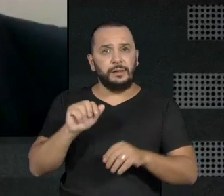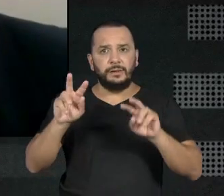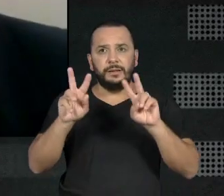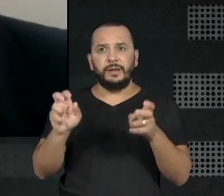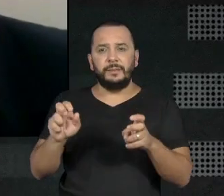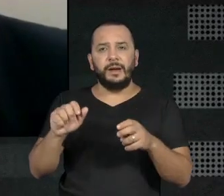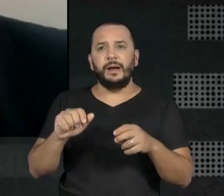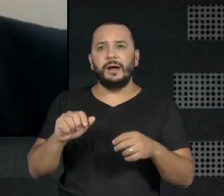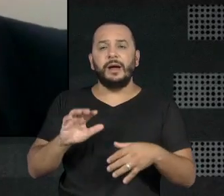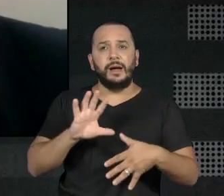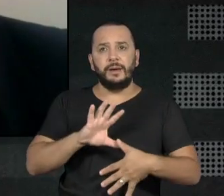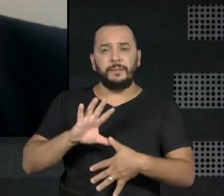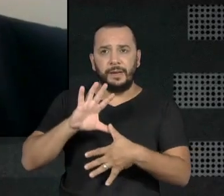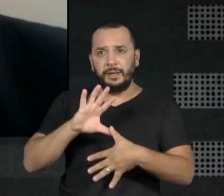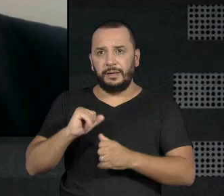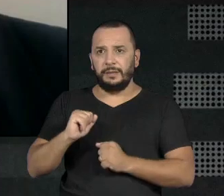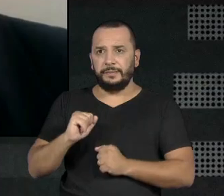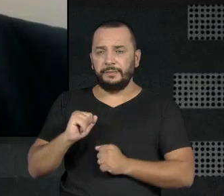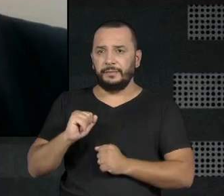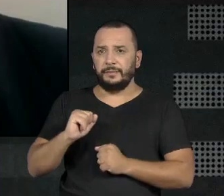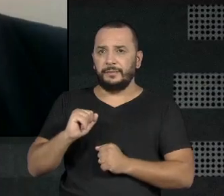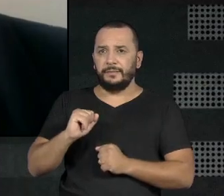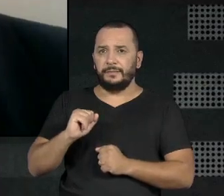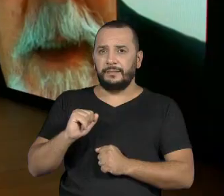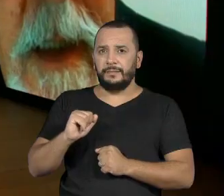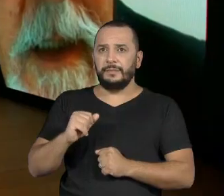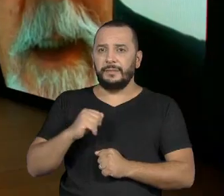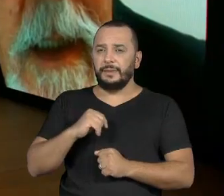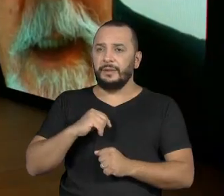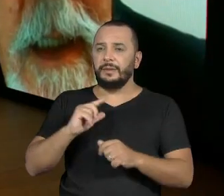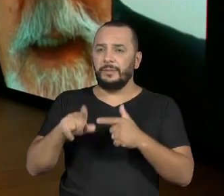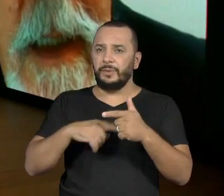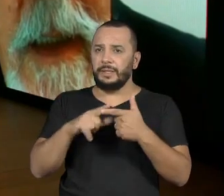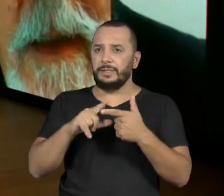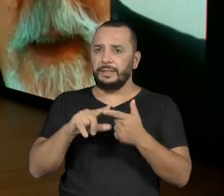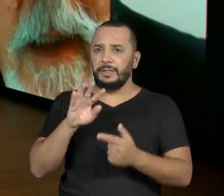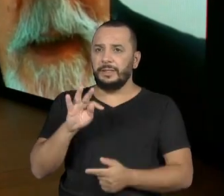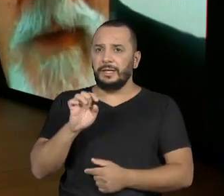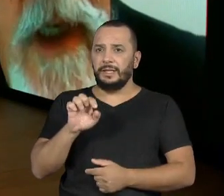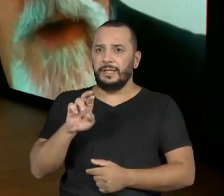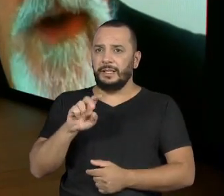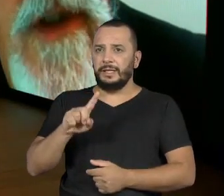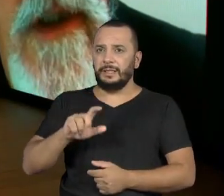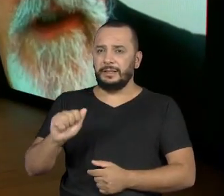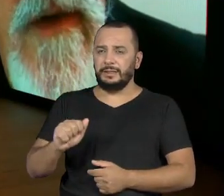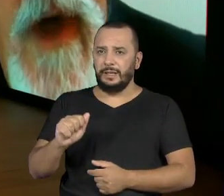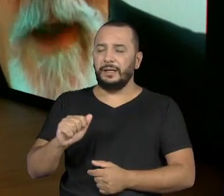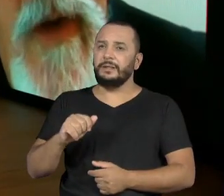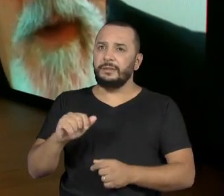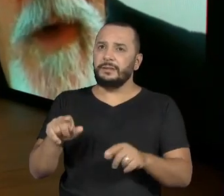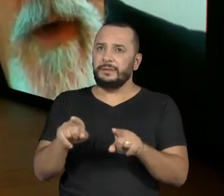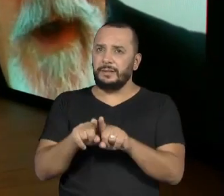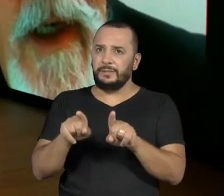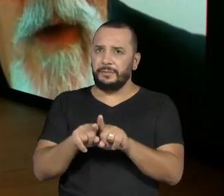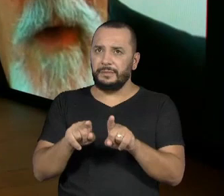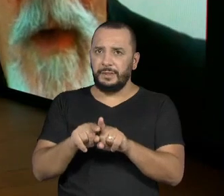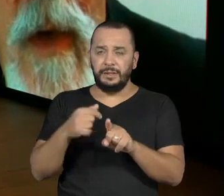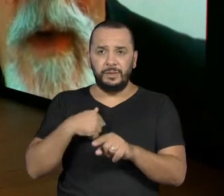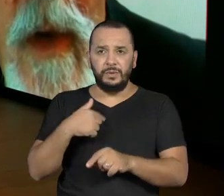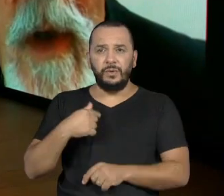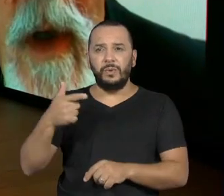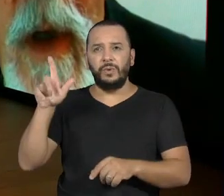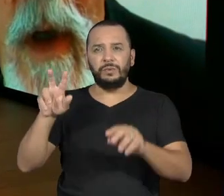americanos, ótimo, Terezinha Aguiar, da Ilda Rilce, o Rato do Muro, com o